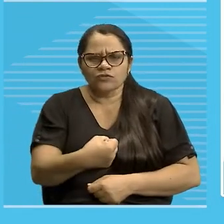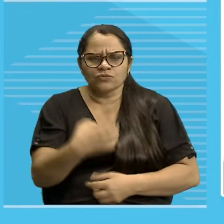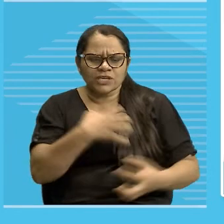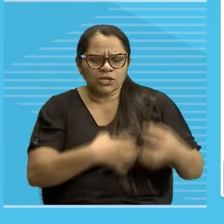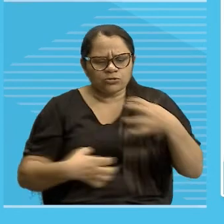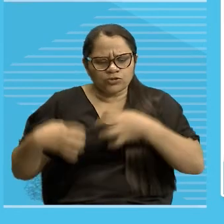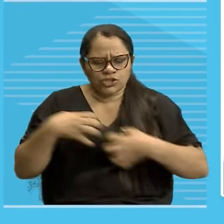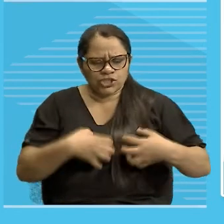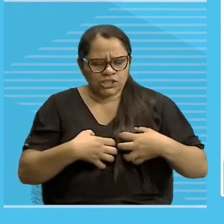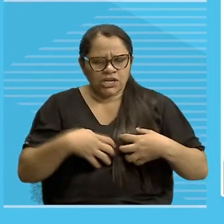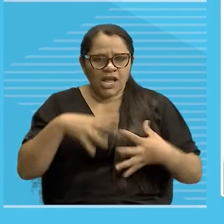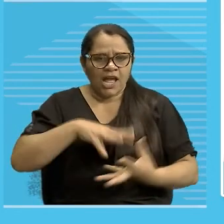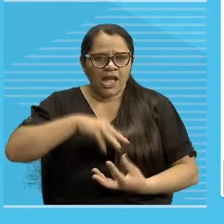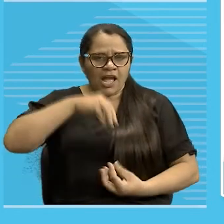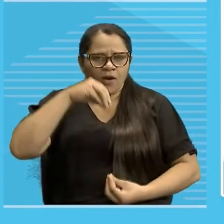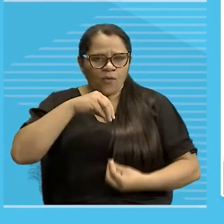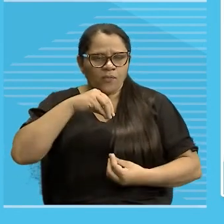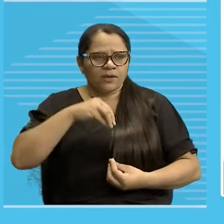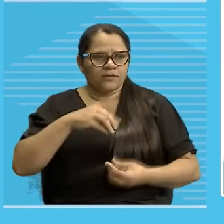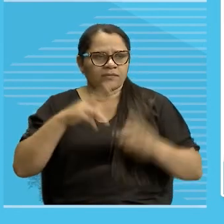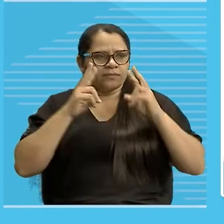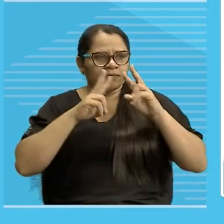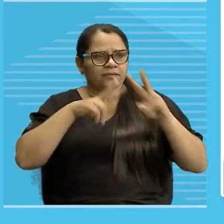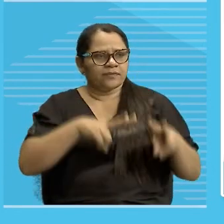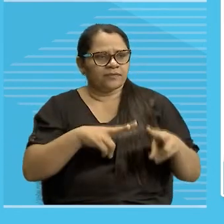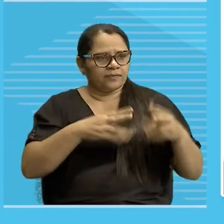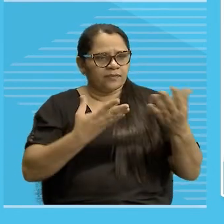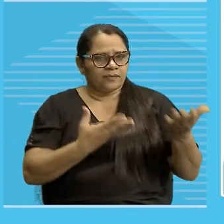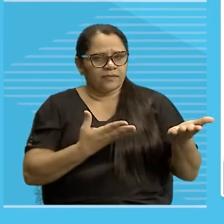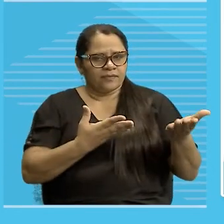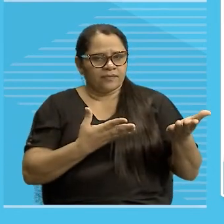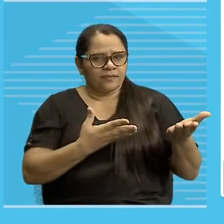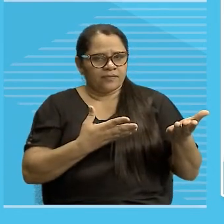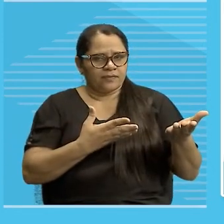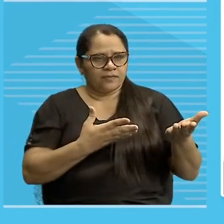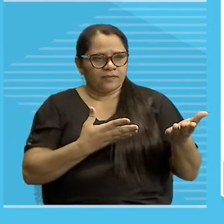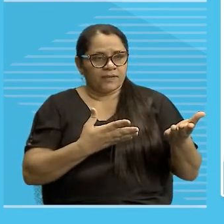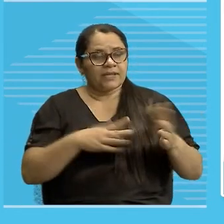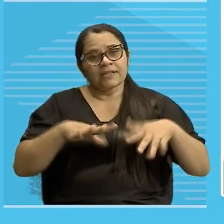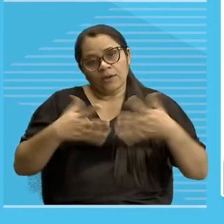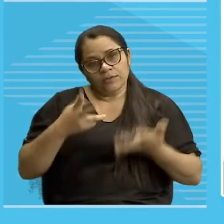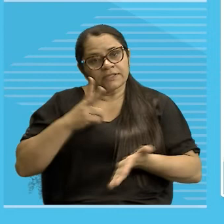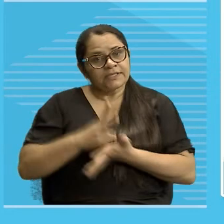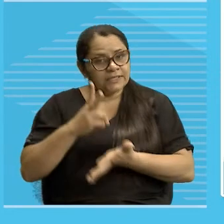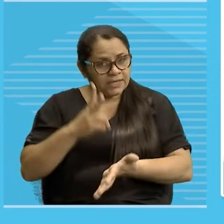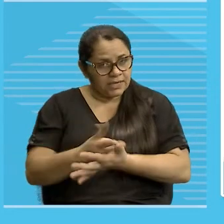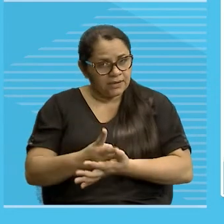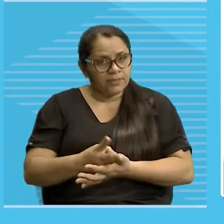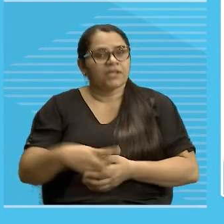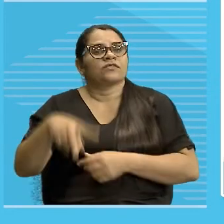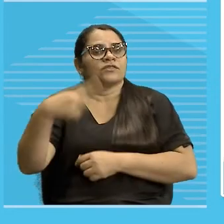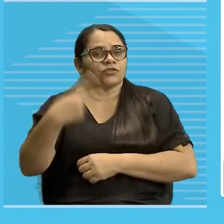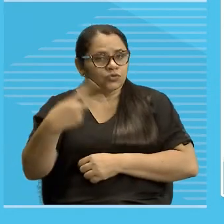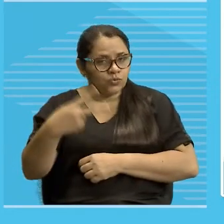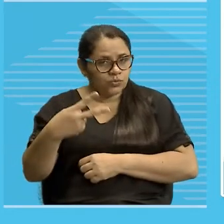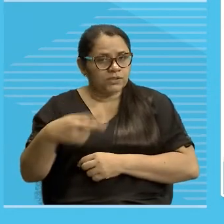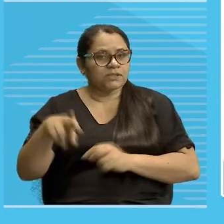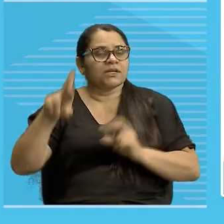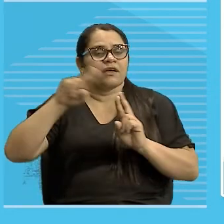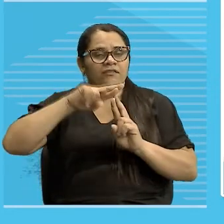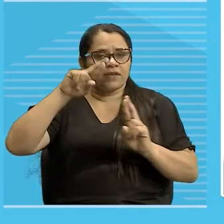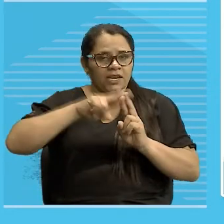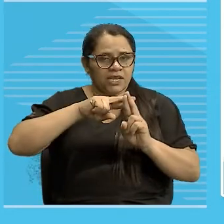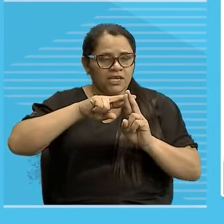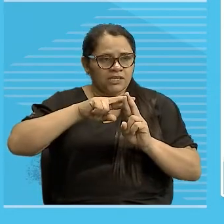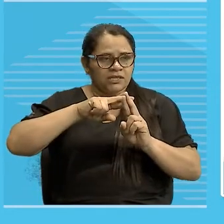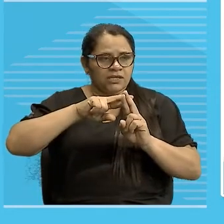você sabe, agora saberá, que toda vez que houver dois referentes, o último citado,